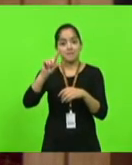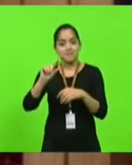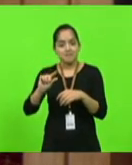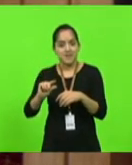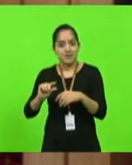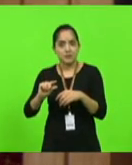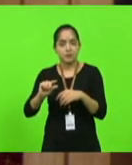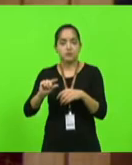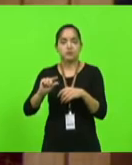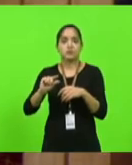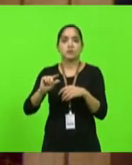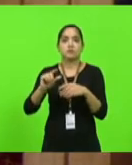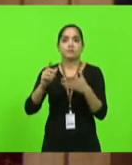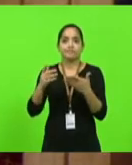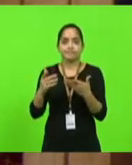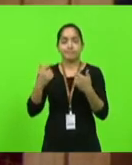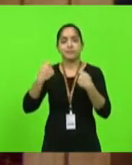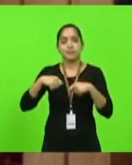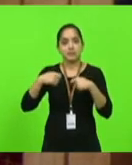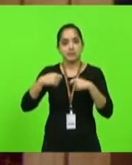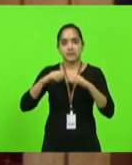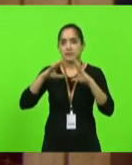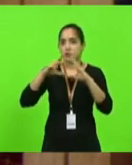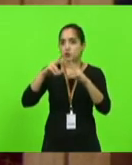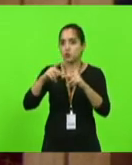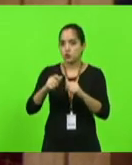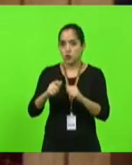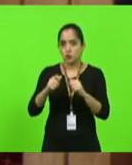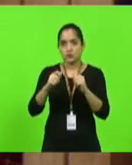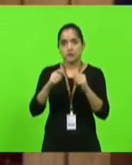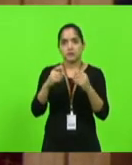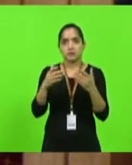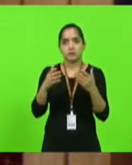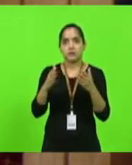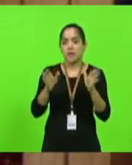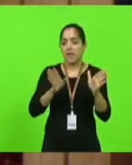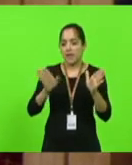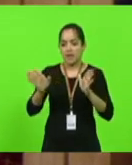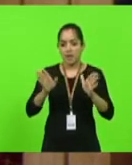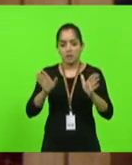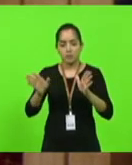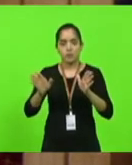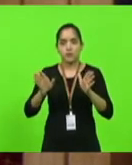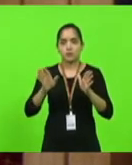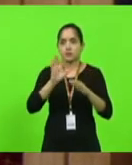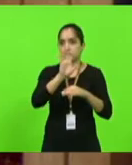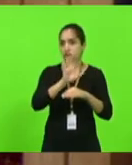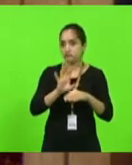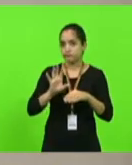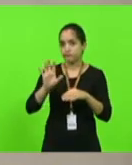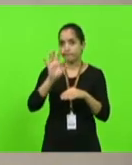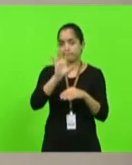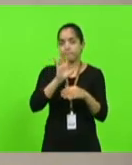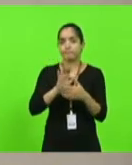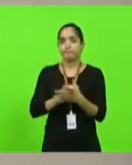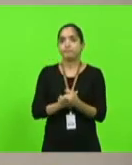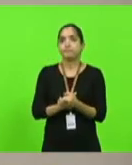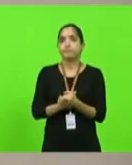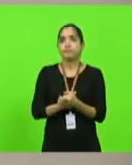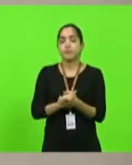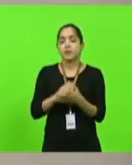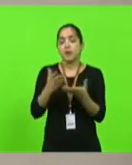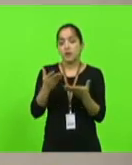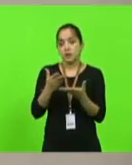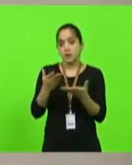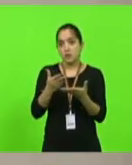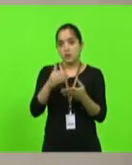e ela precisa premiar todas as estações no ano em todas as regiões. Obrigada, senhor presidente. Como